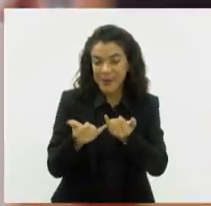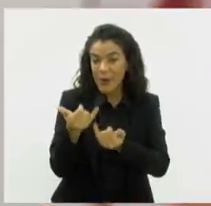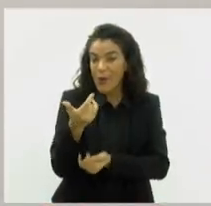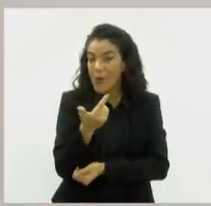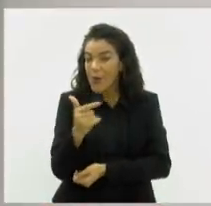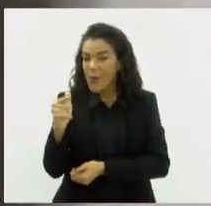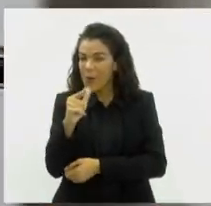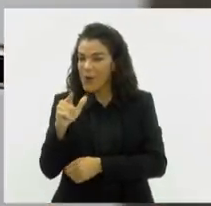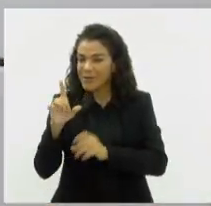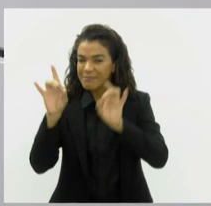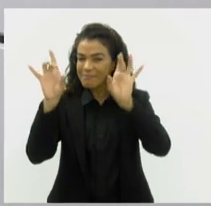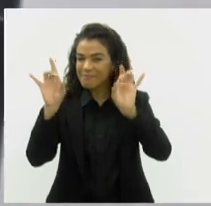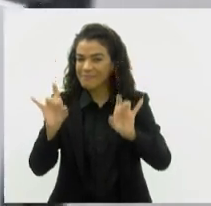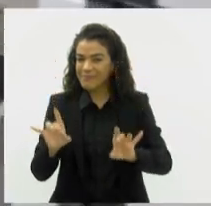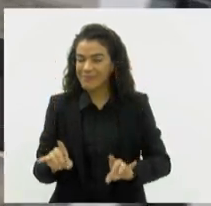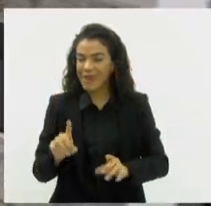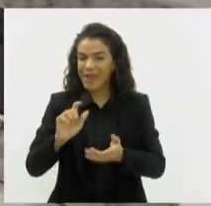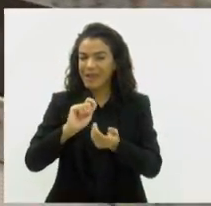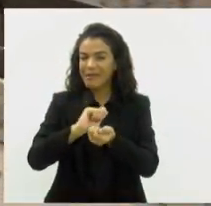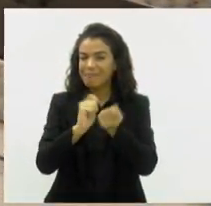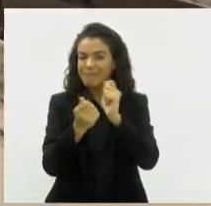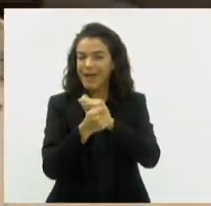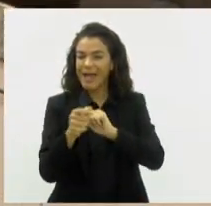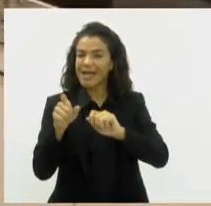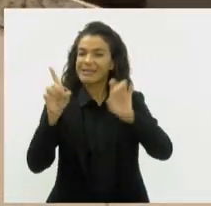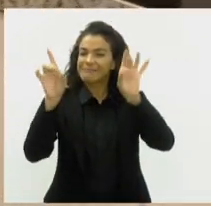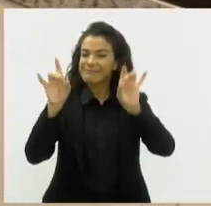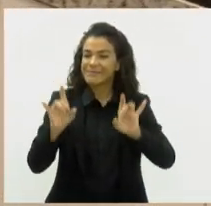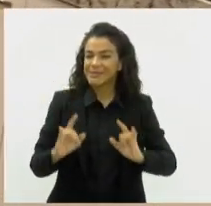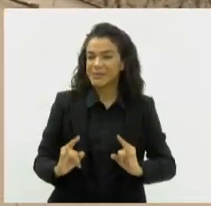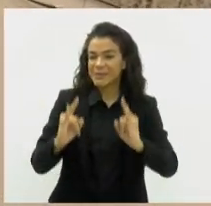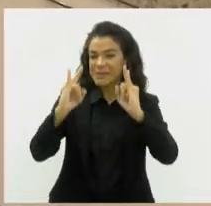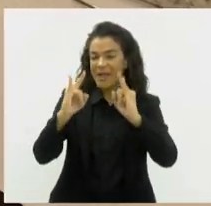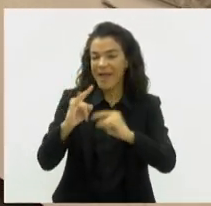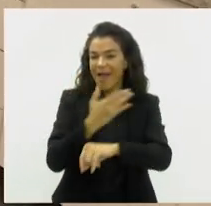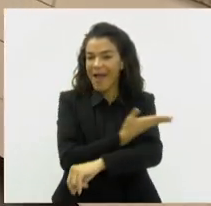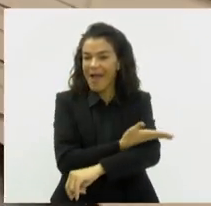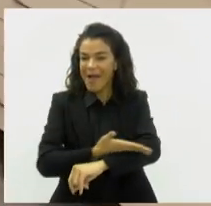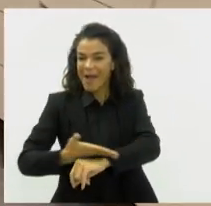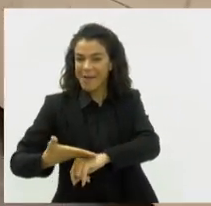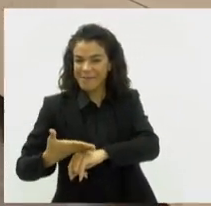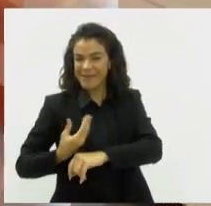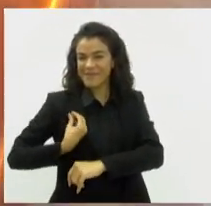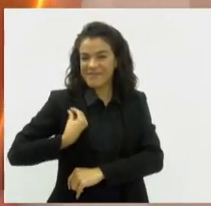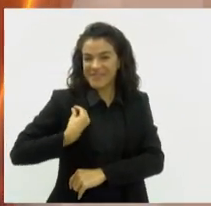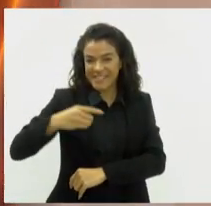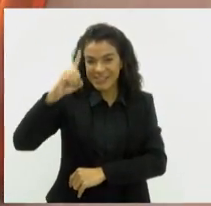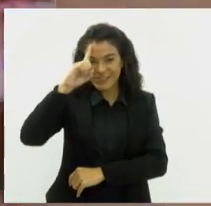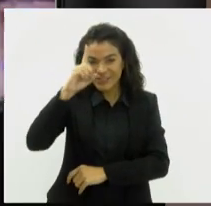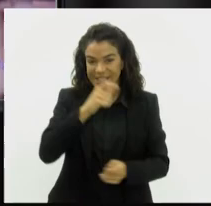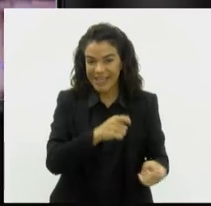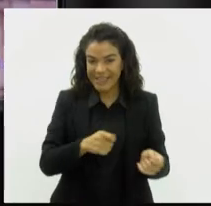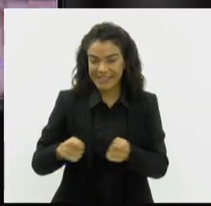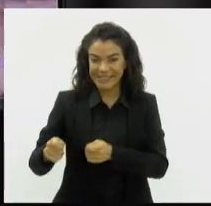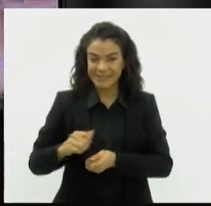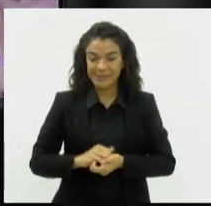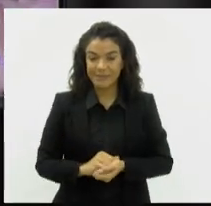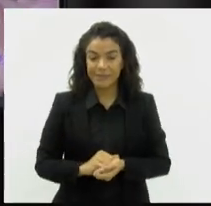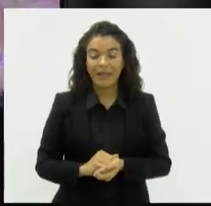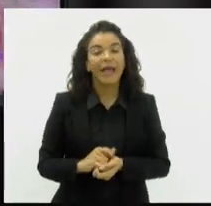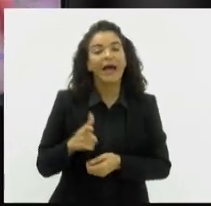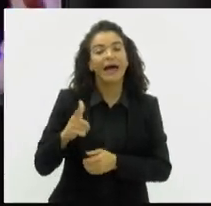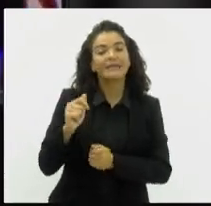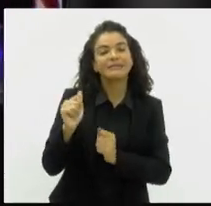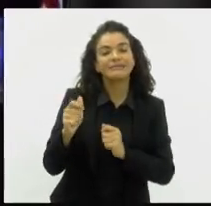é uma área que simula um apartamento para que pacientes desenvolvam suas habilidades para a vida diária. As atividades